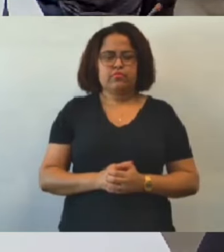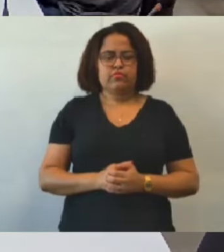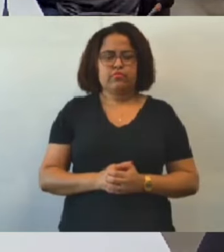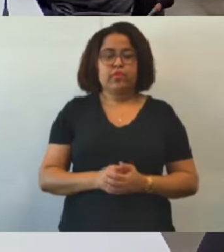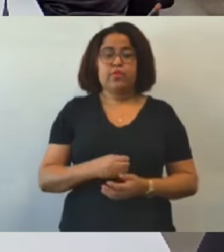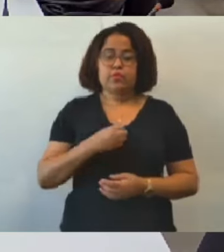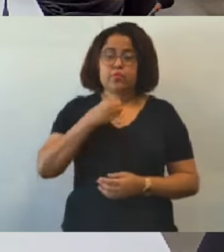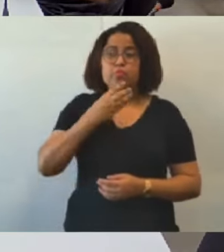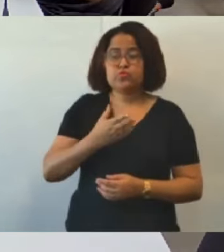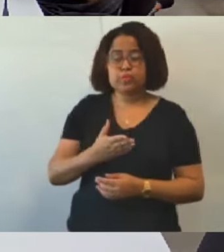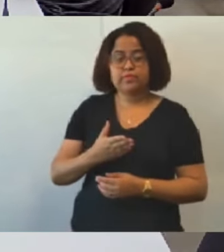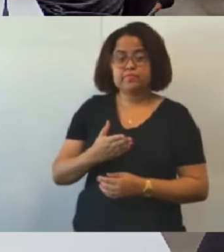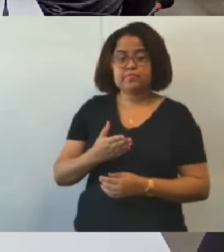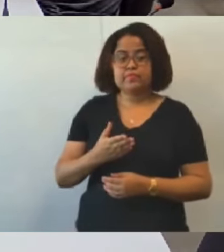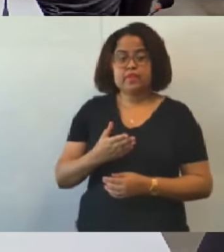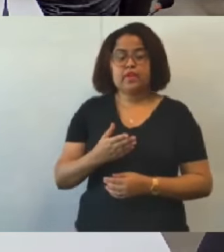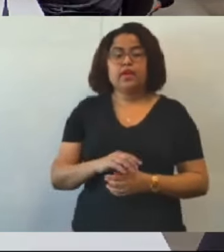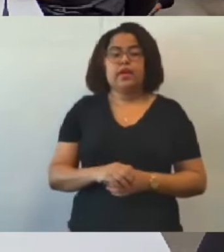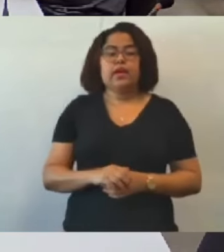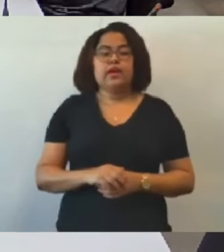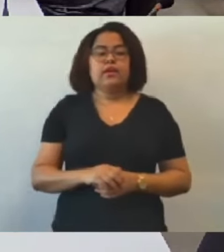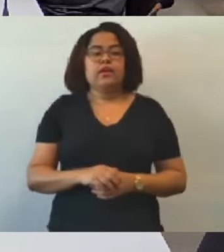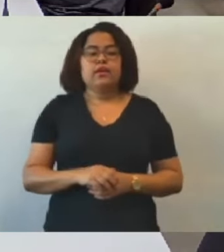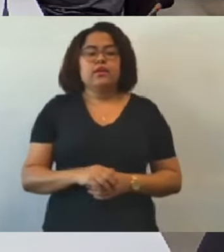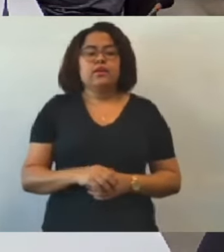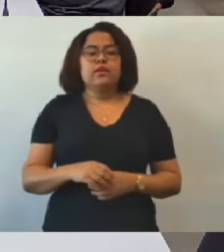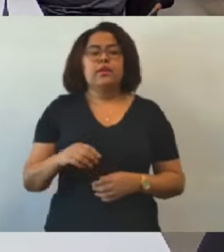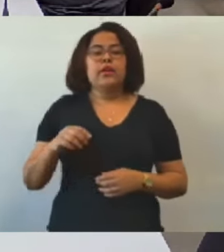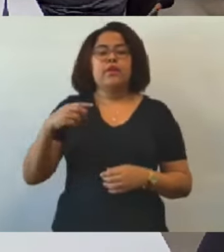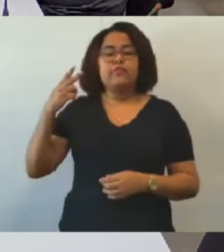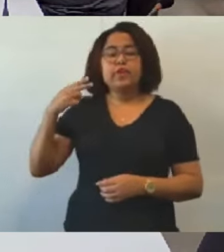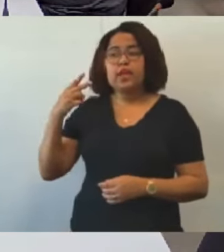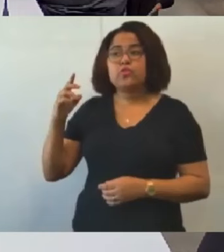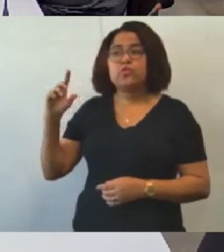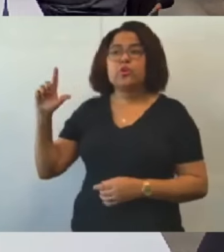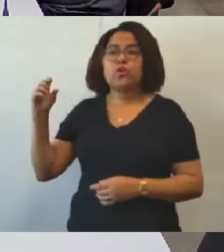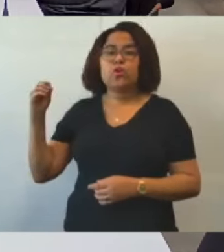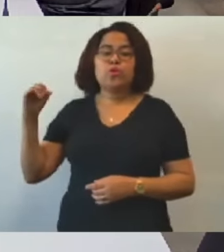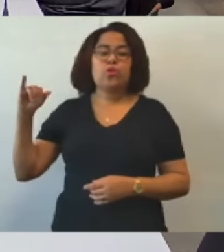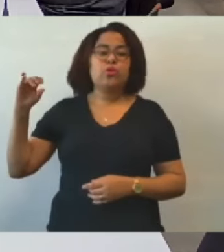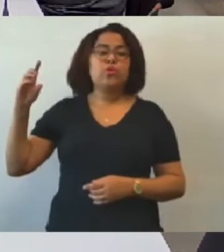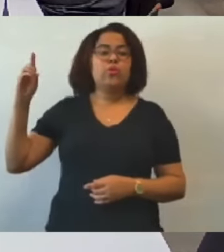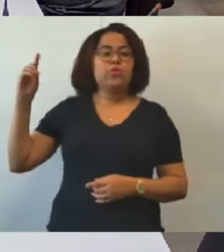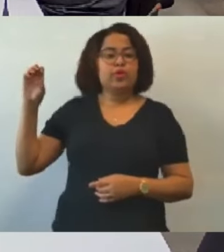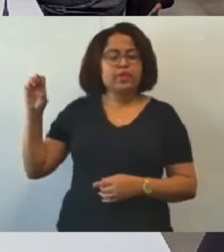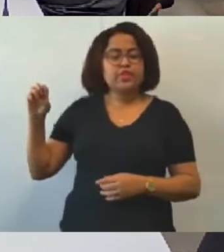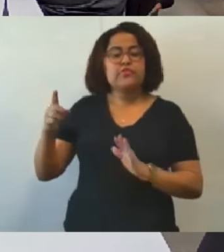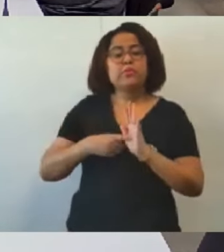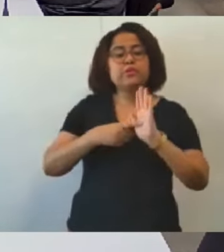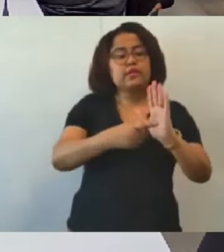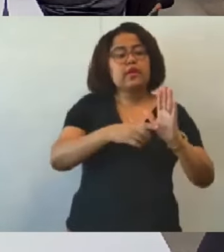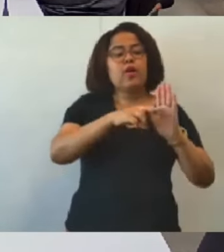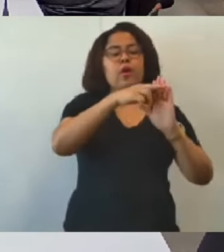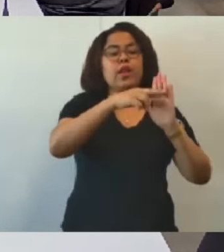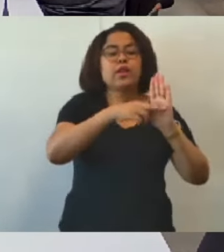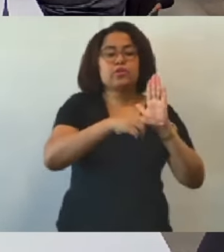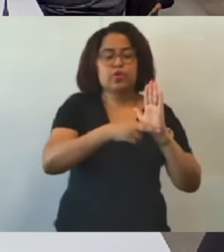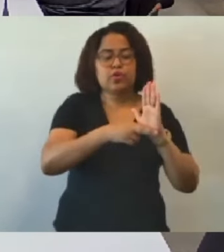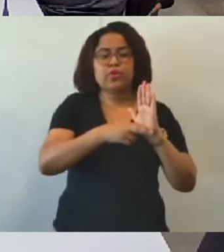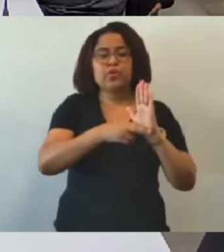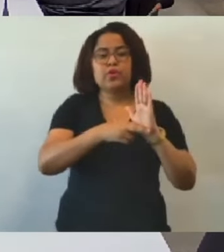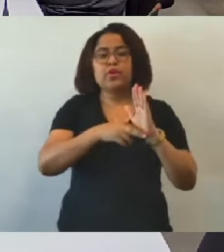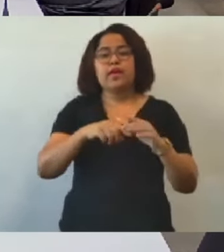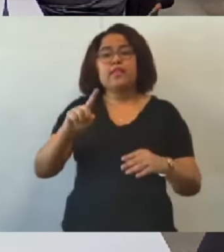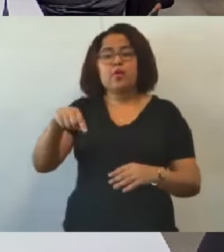Muito bem. Então, nós vamos dar a fala agora ao vereador Loíde, que vai apresentar o relatório, e depois nós vamos entrar em discussão e votação.